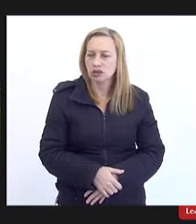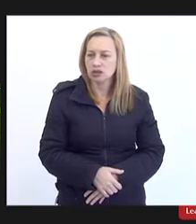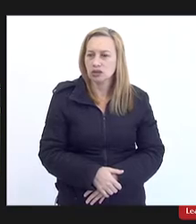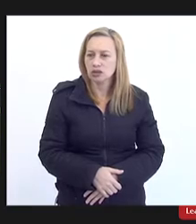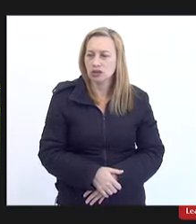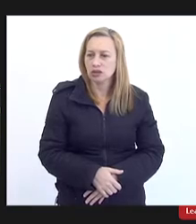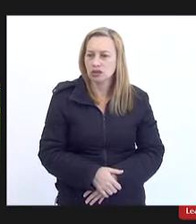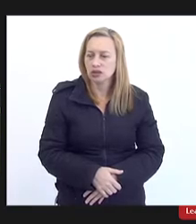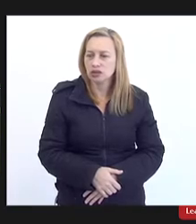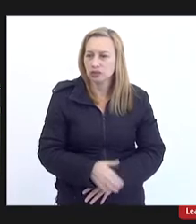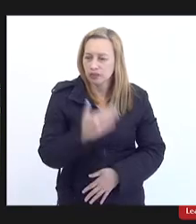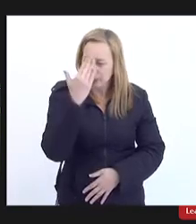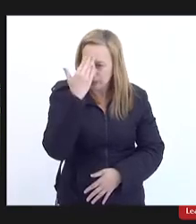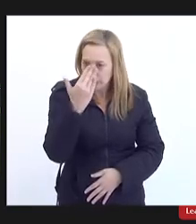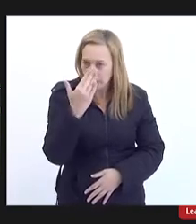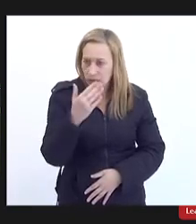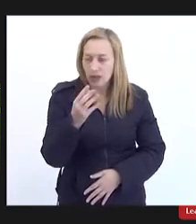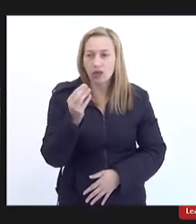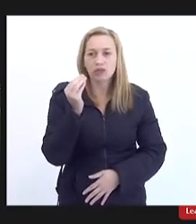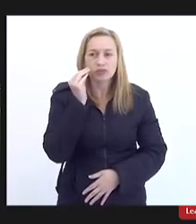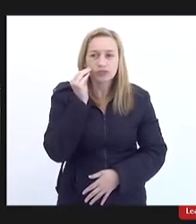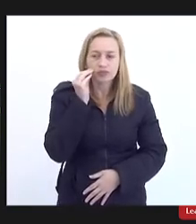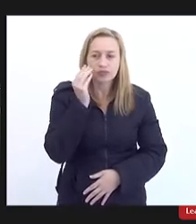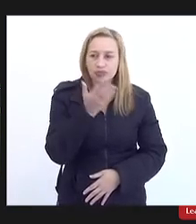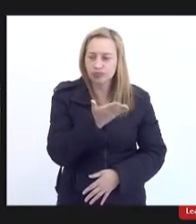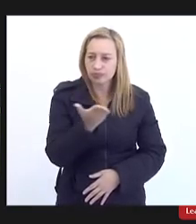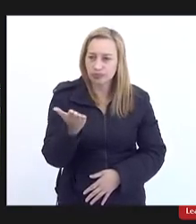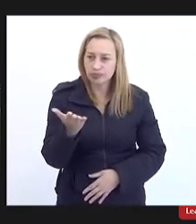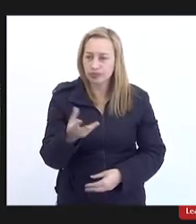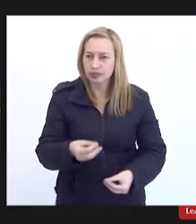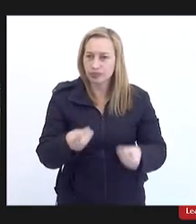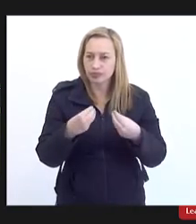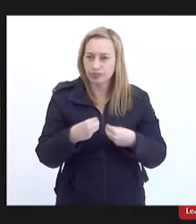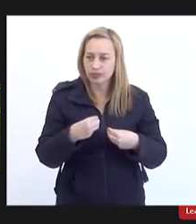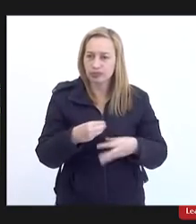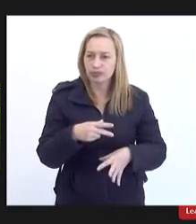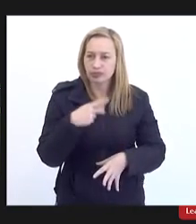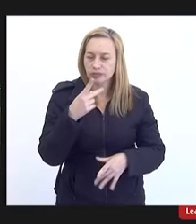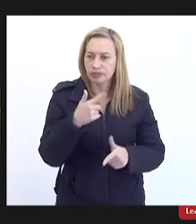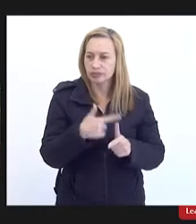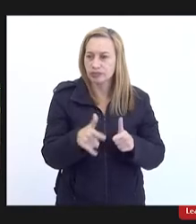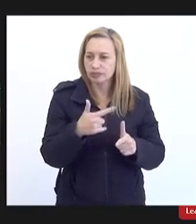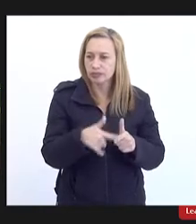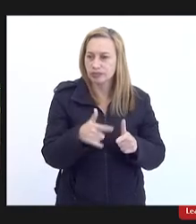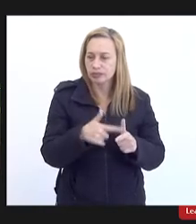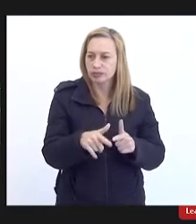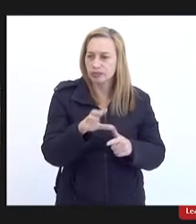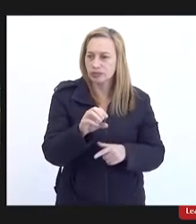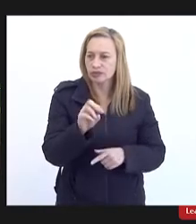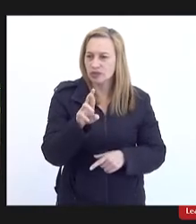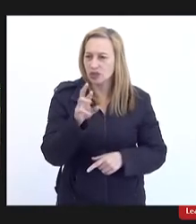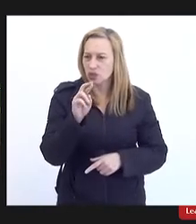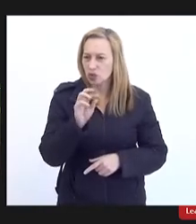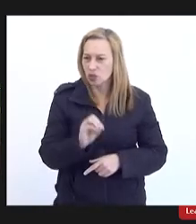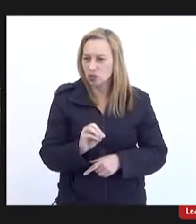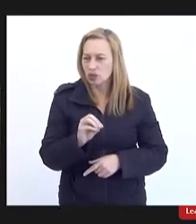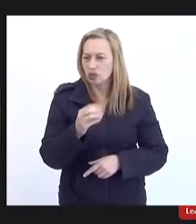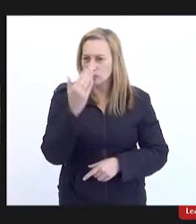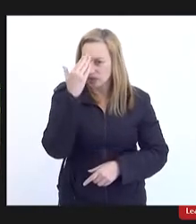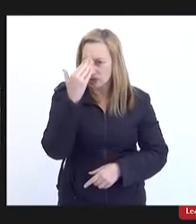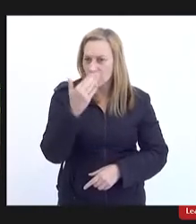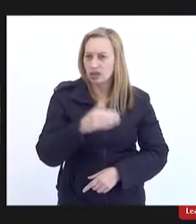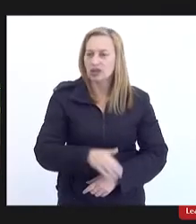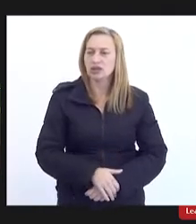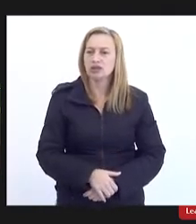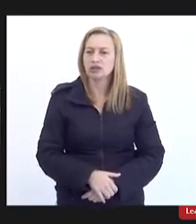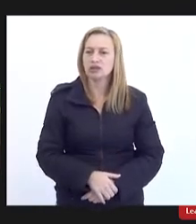e agradeço muito a oportunidade que vocês nos deram para colocar os problemas de conservatórios tá bom obrigado conservatório